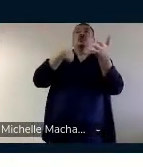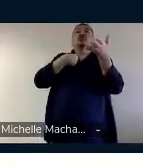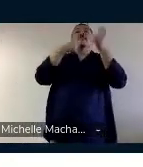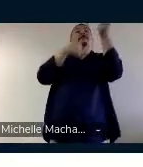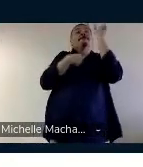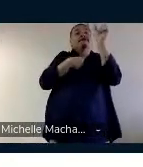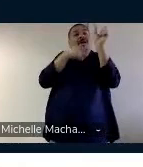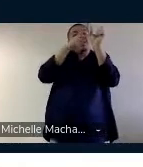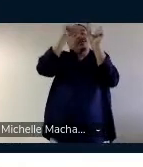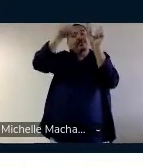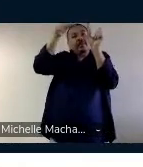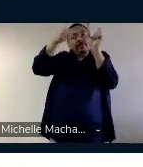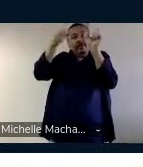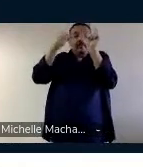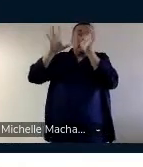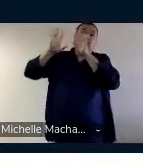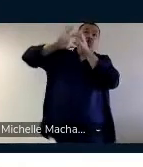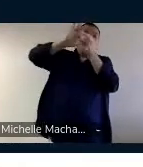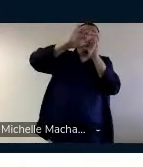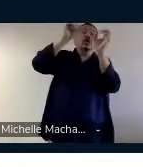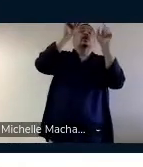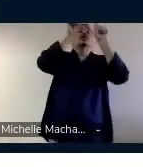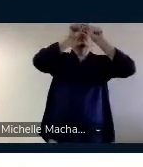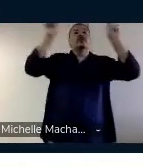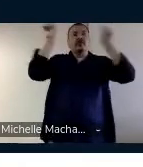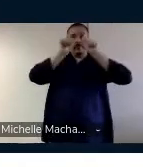em contextos de frase, inicialmente.